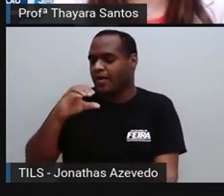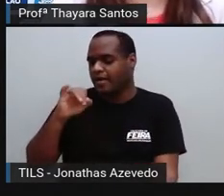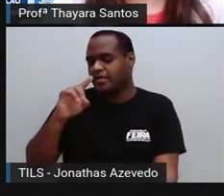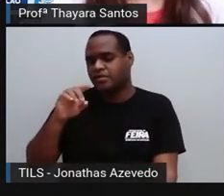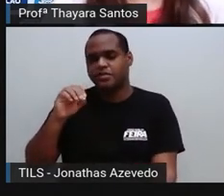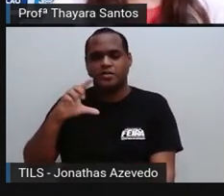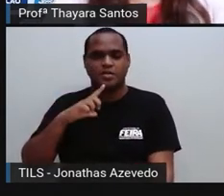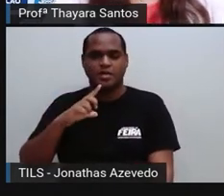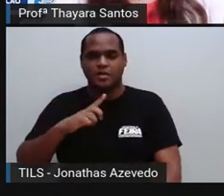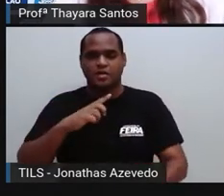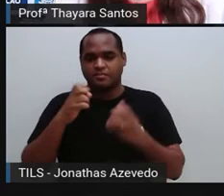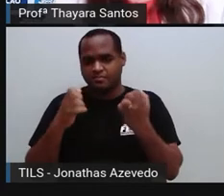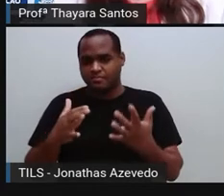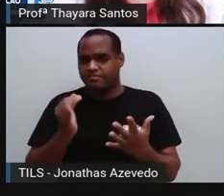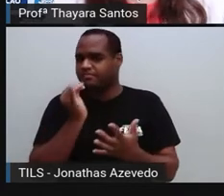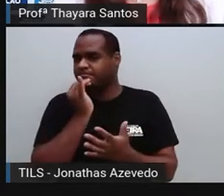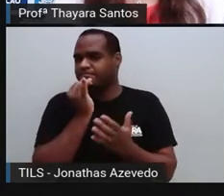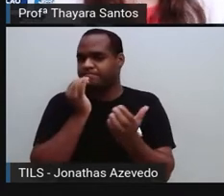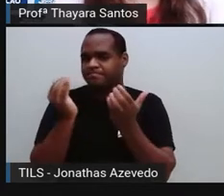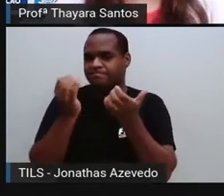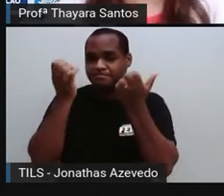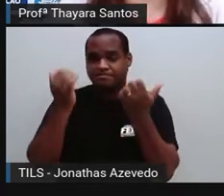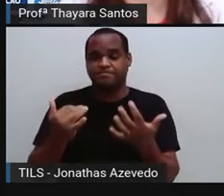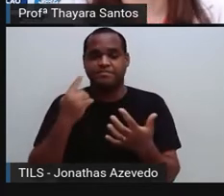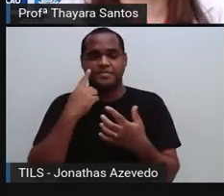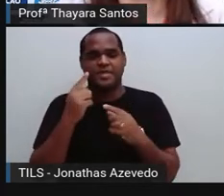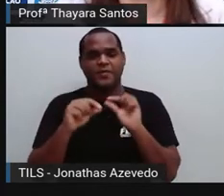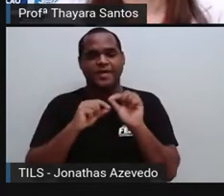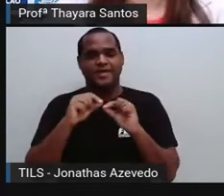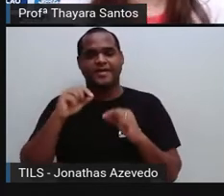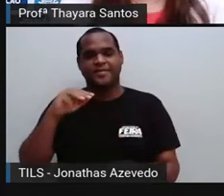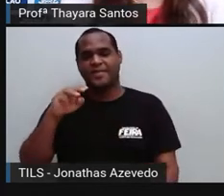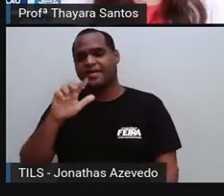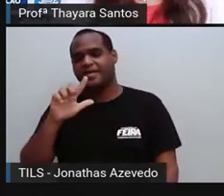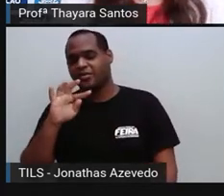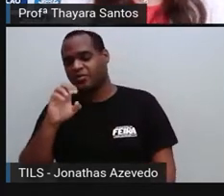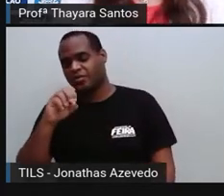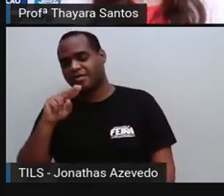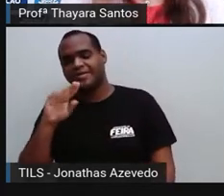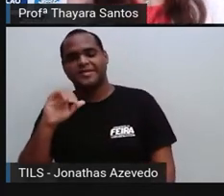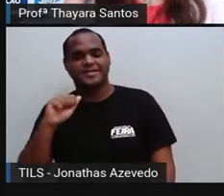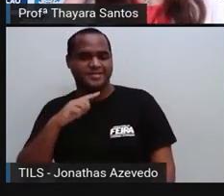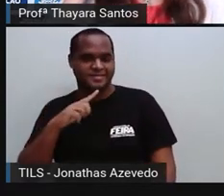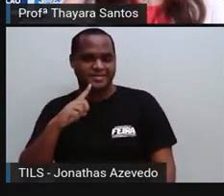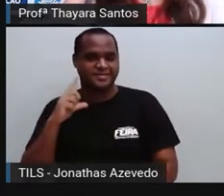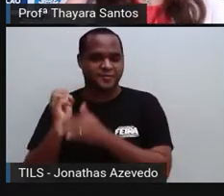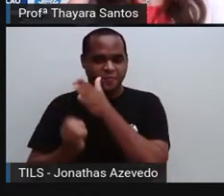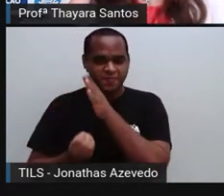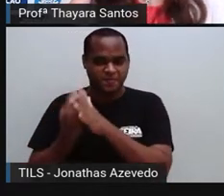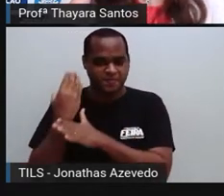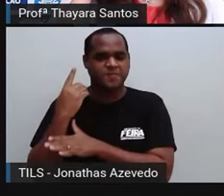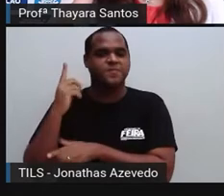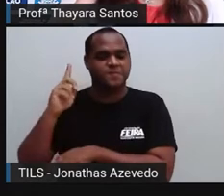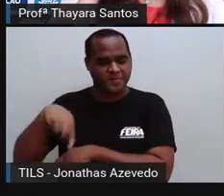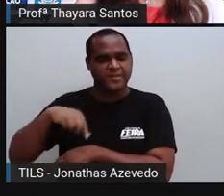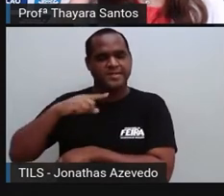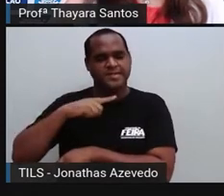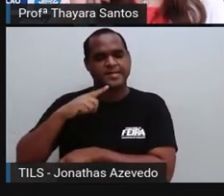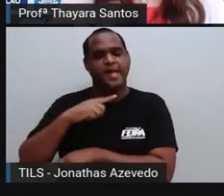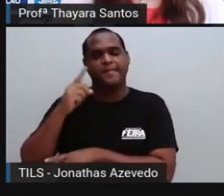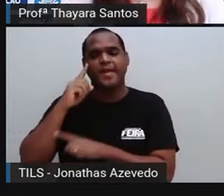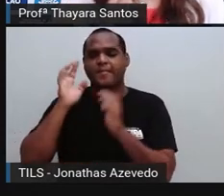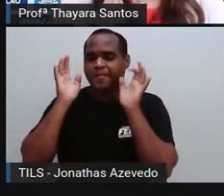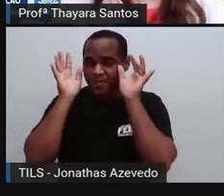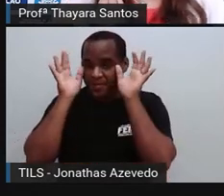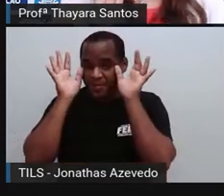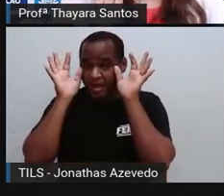Aminoácidos. E um exemplo desse tipo de hormônio é a melatonina, que é produzida na nossa glândula pineal, que fica no